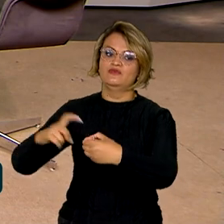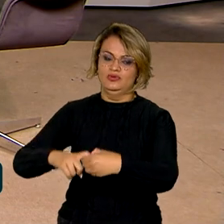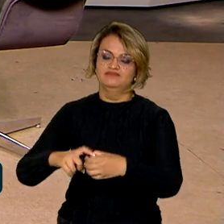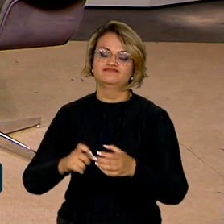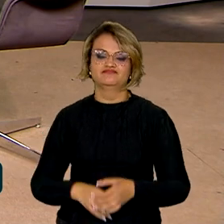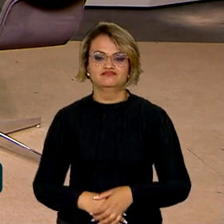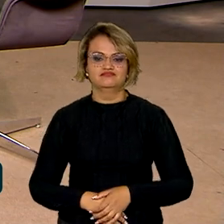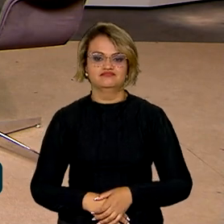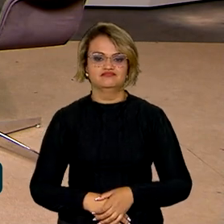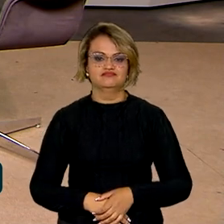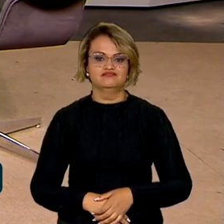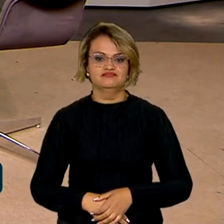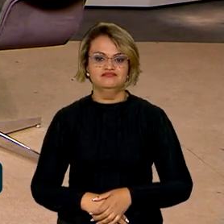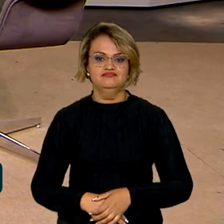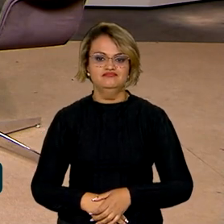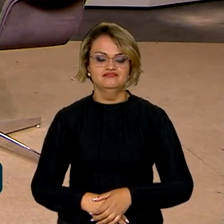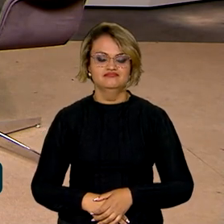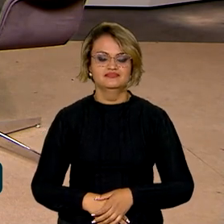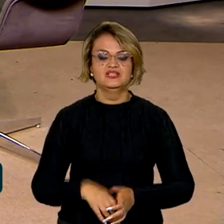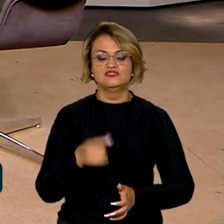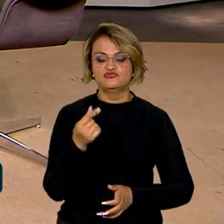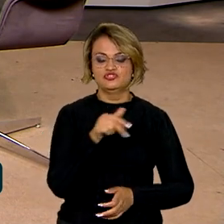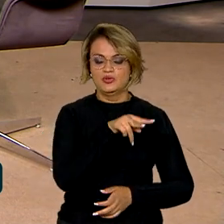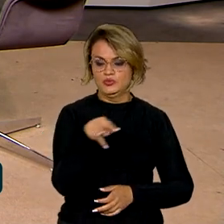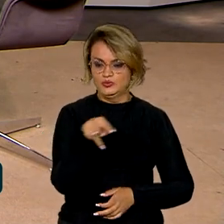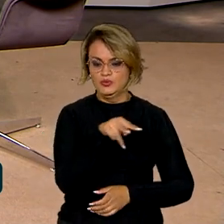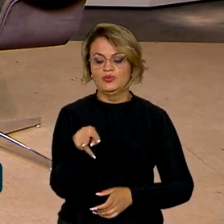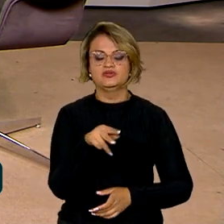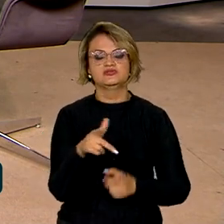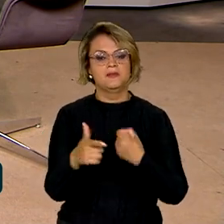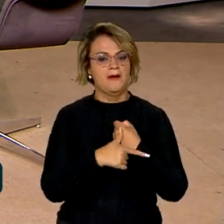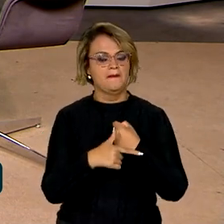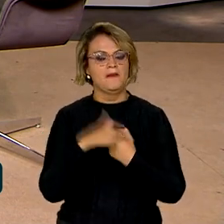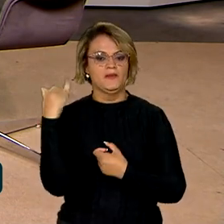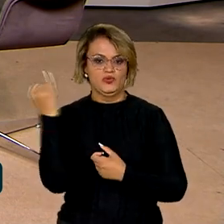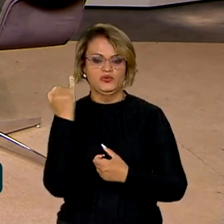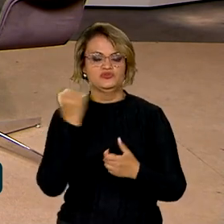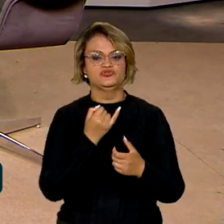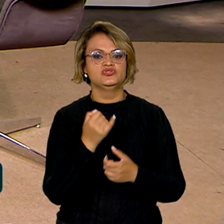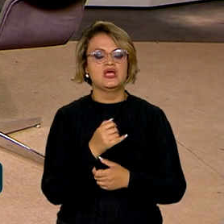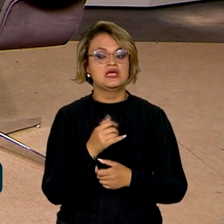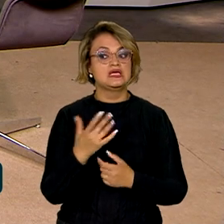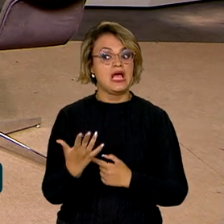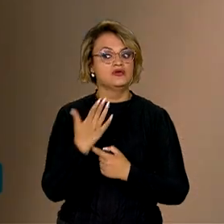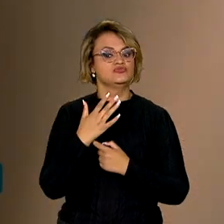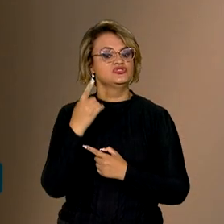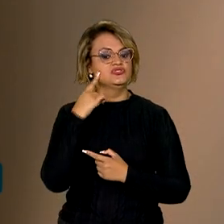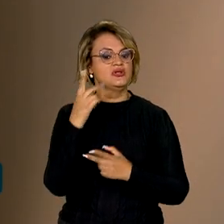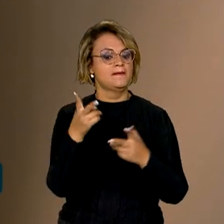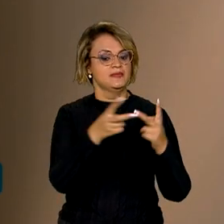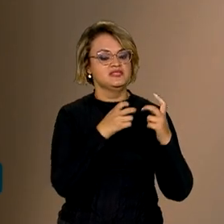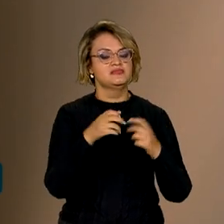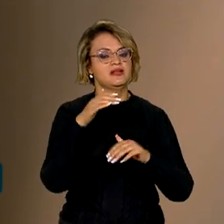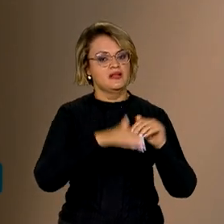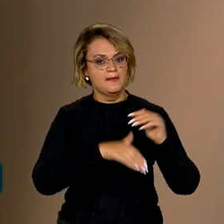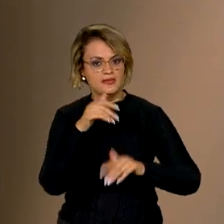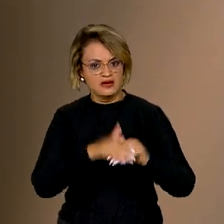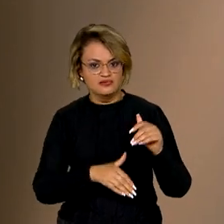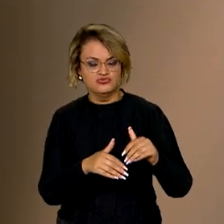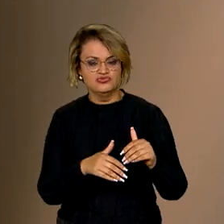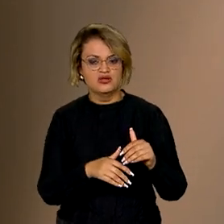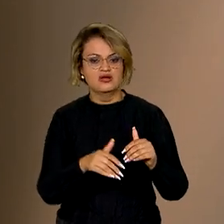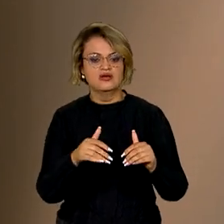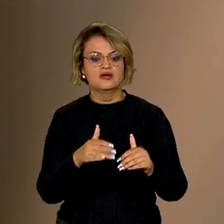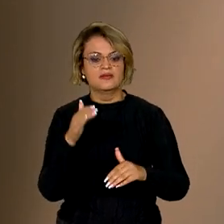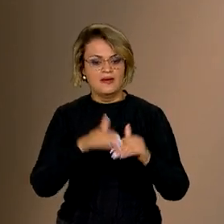vão ter que pagar. Então, são dois fundos que cumprem um papel complementar e nos ajudam a estar colocando em prática esta